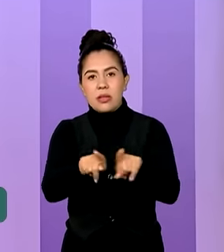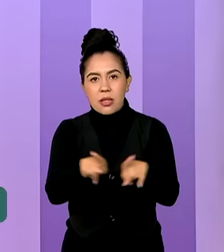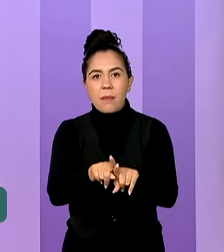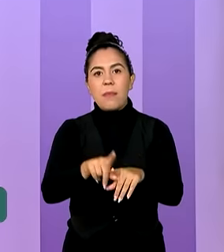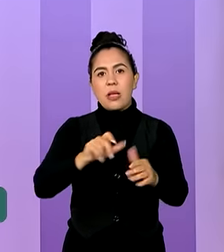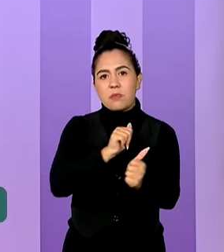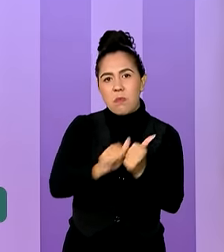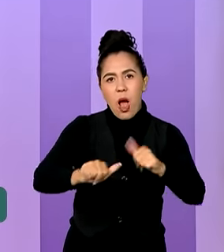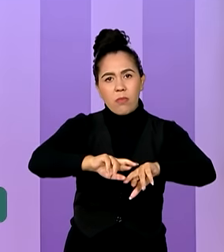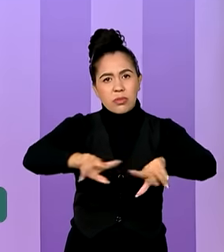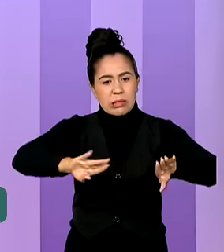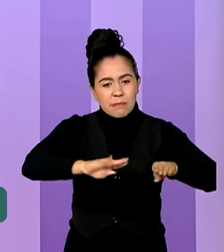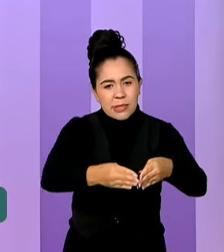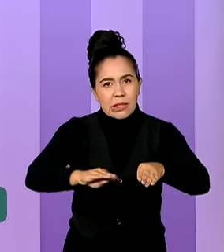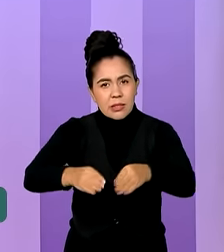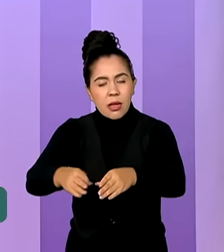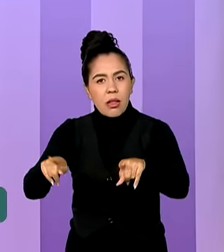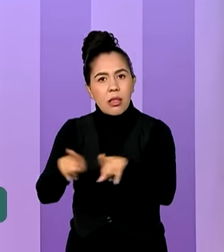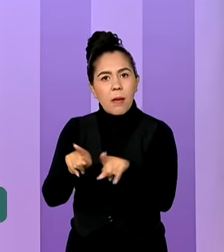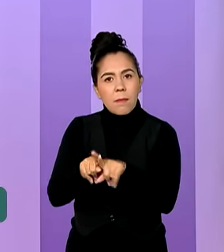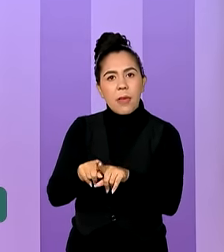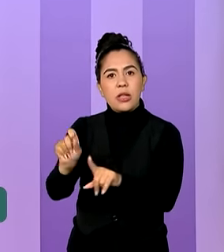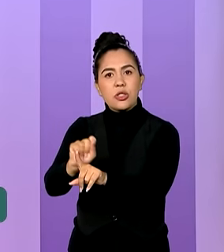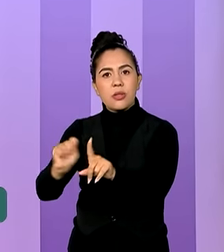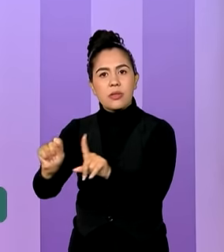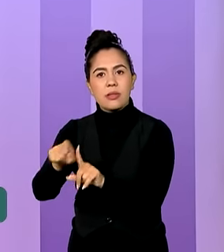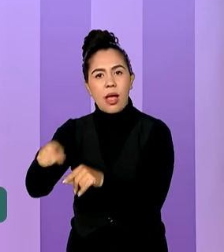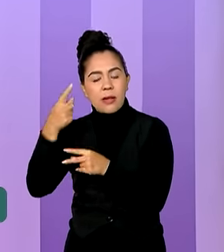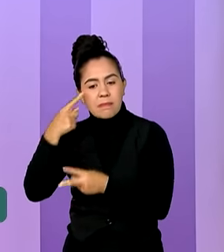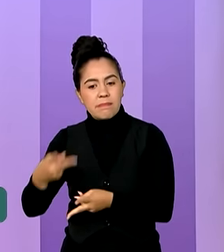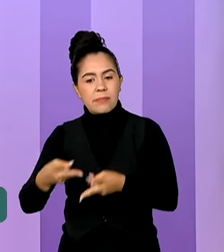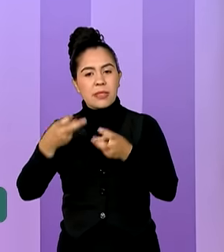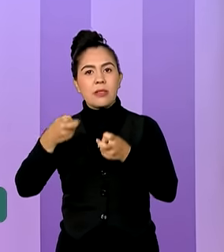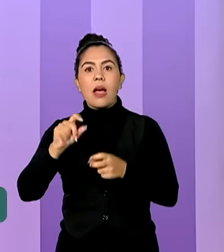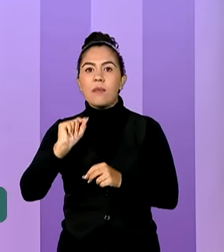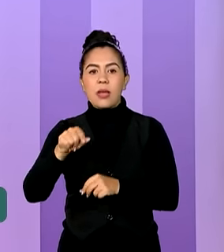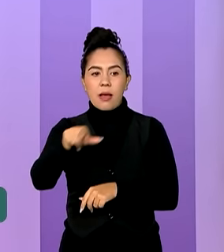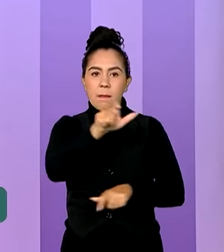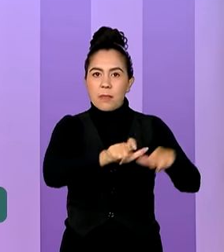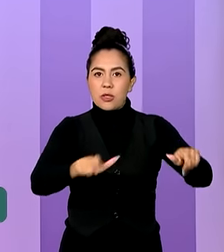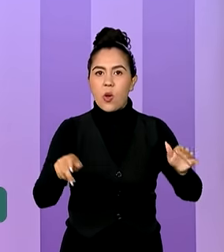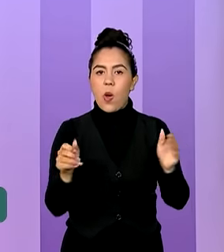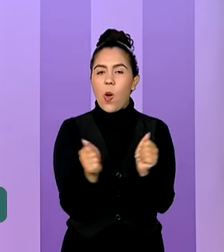específicos, em termos de percepção da sociedade francesa a respeito das pessoas com deficiência.